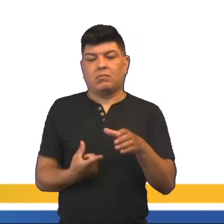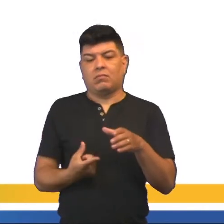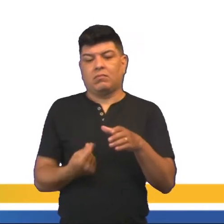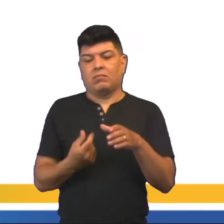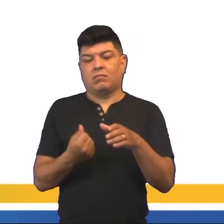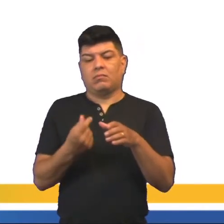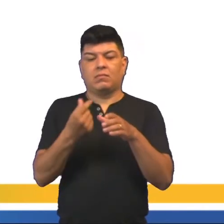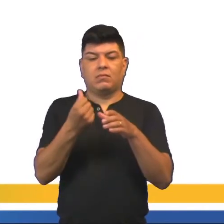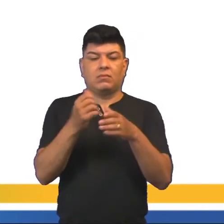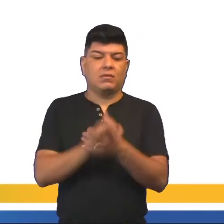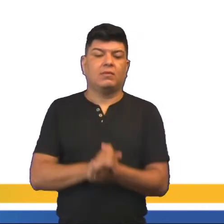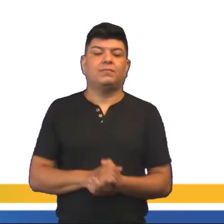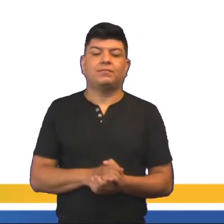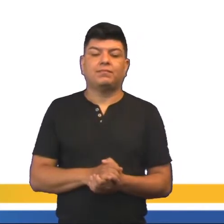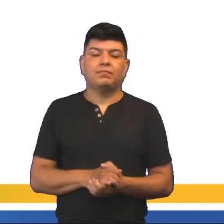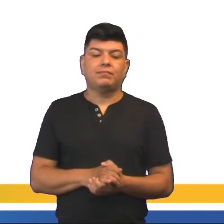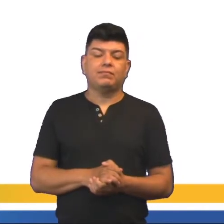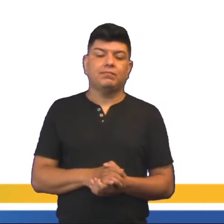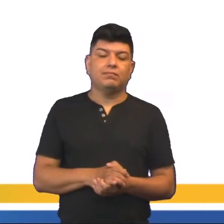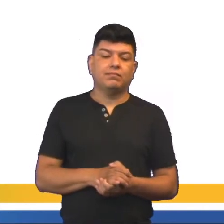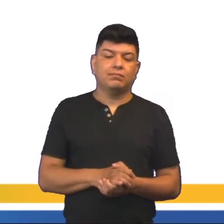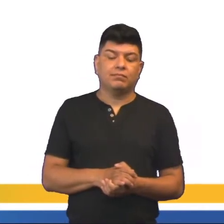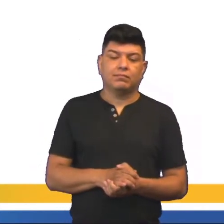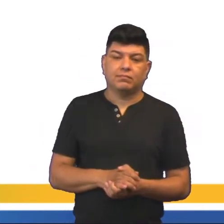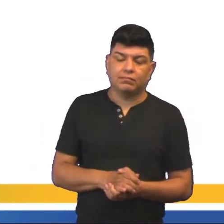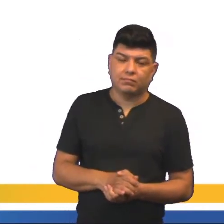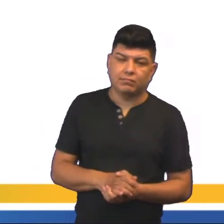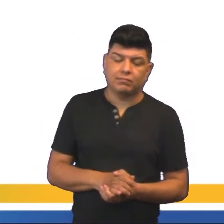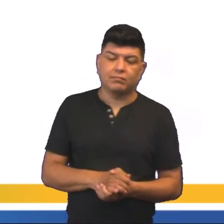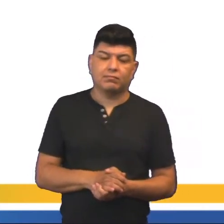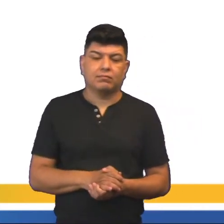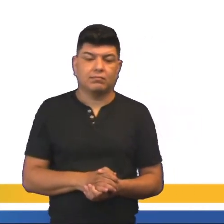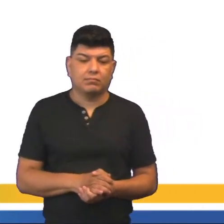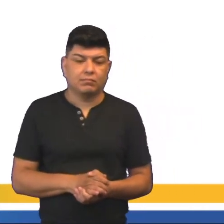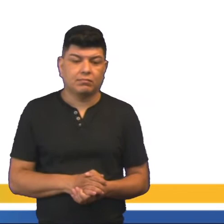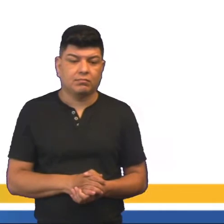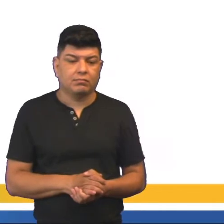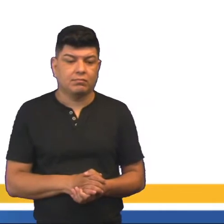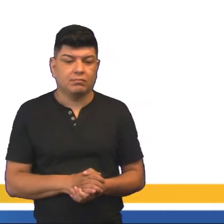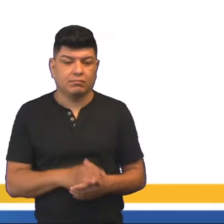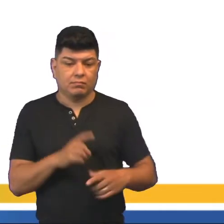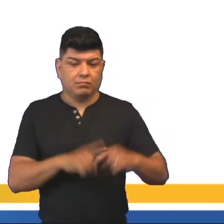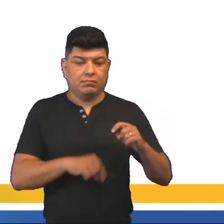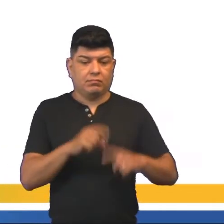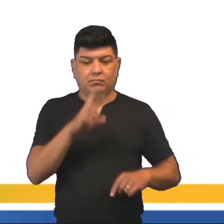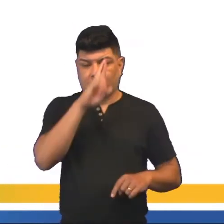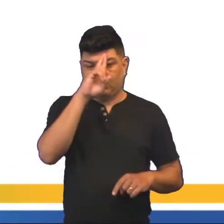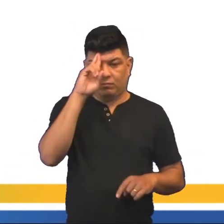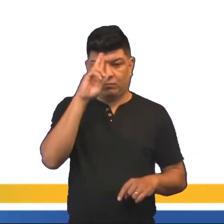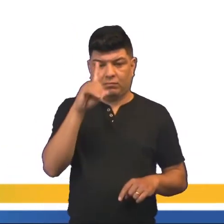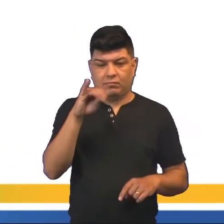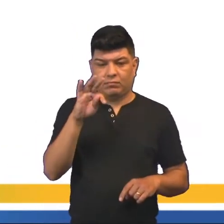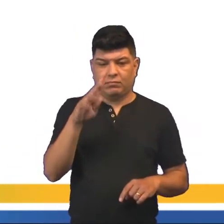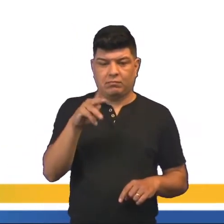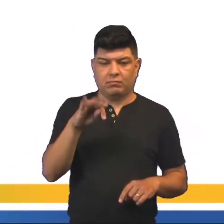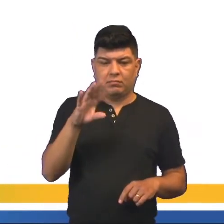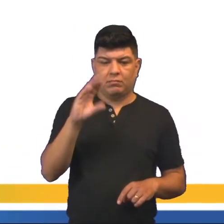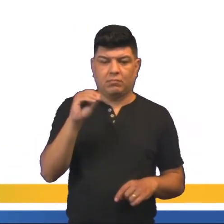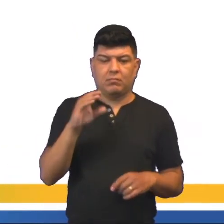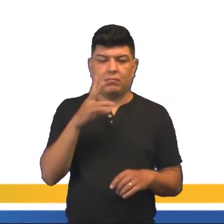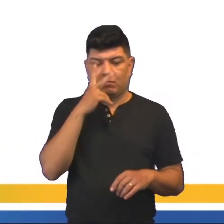da Economia Política, e a sua principal obra, O Capital. O Materialismo Histórico Dialético, é